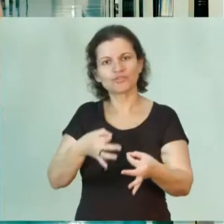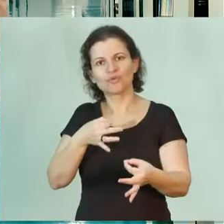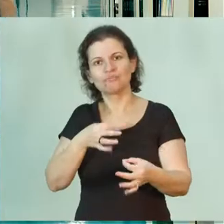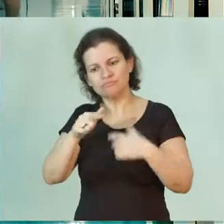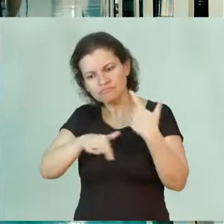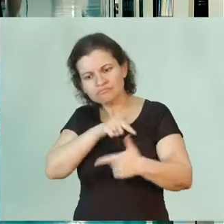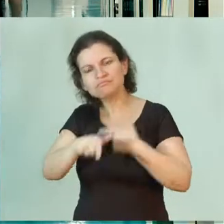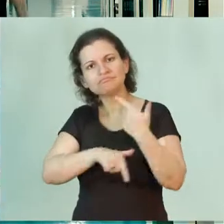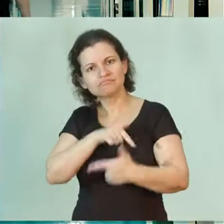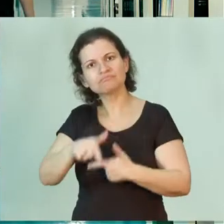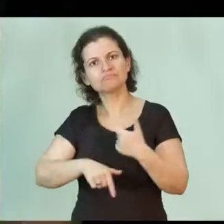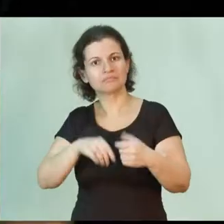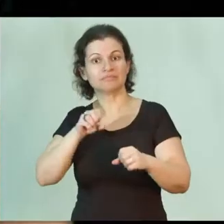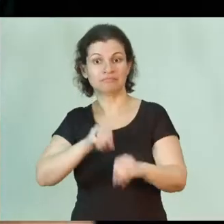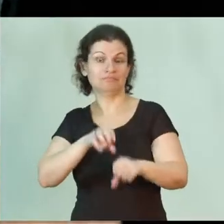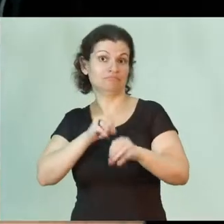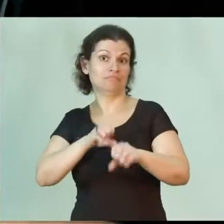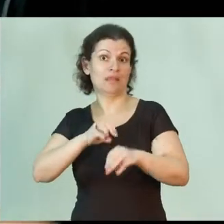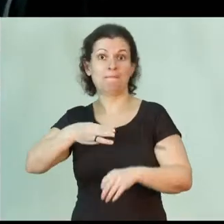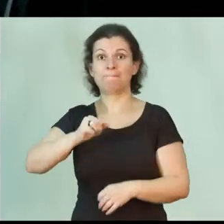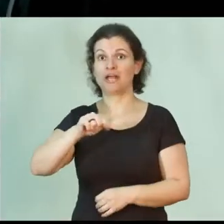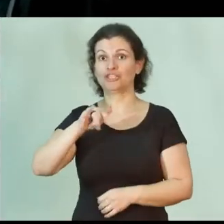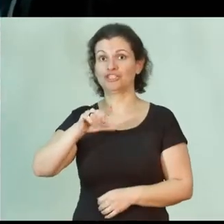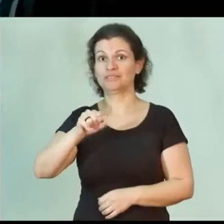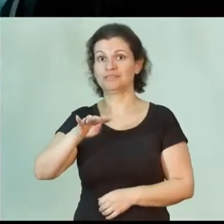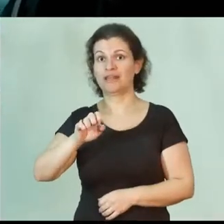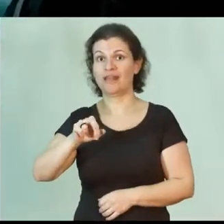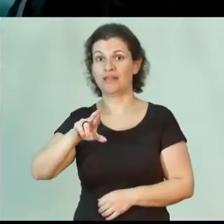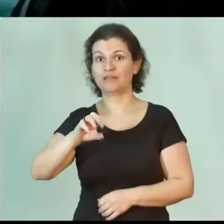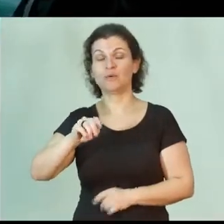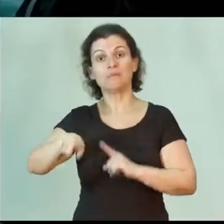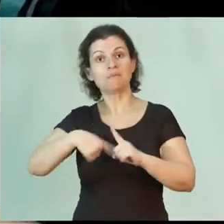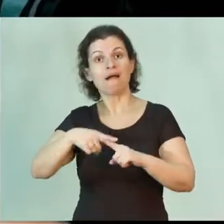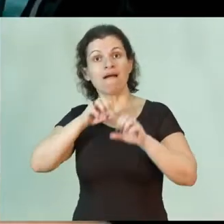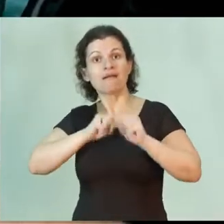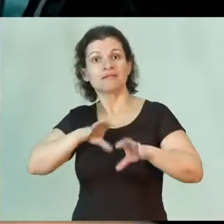atuarem no magistério e com o ensino de língua portuguesa.